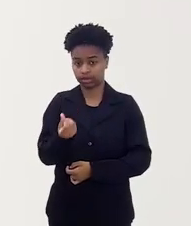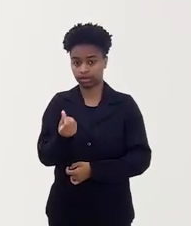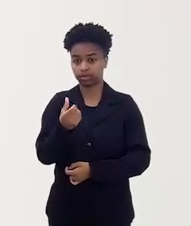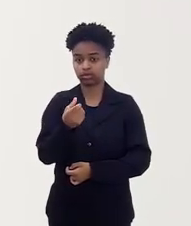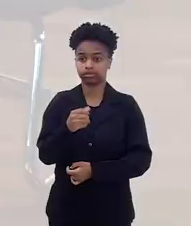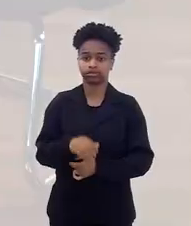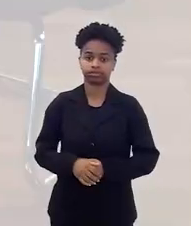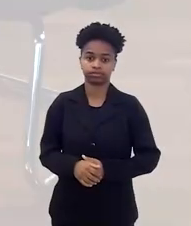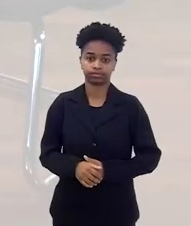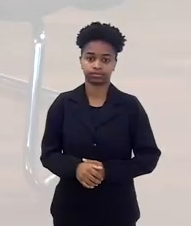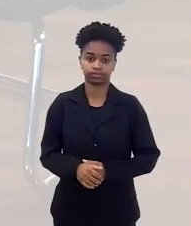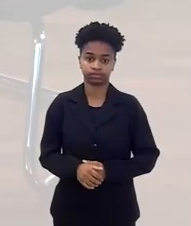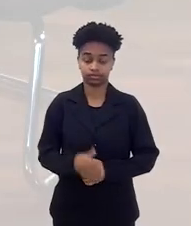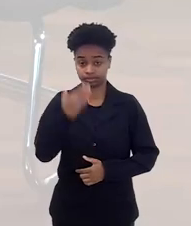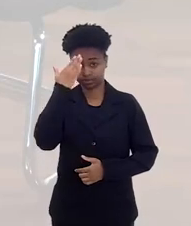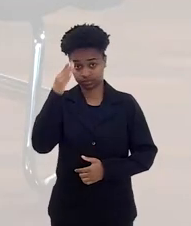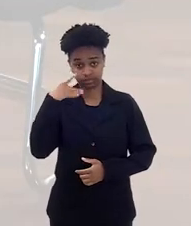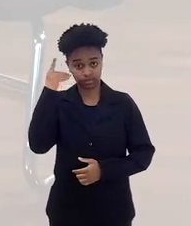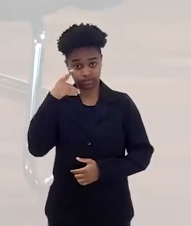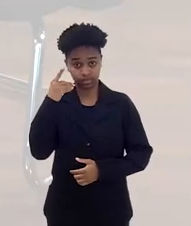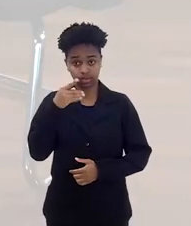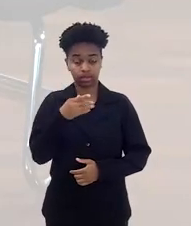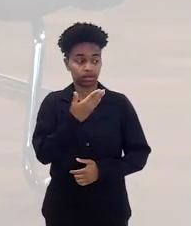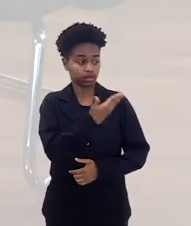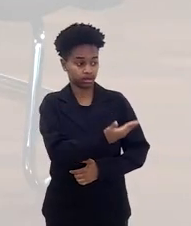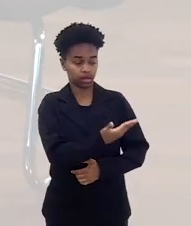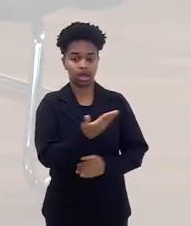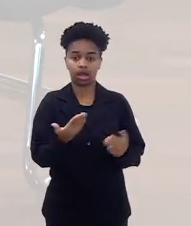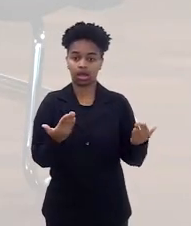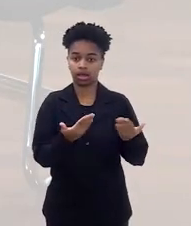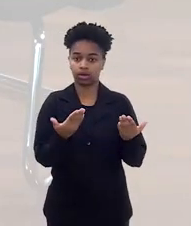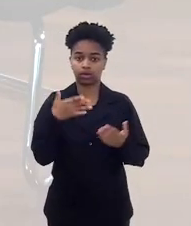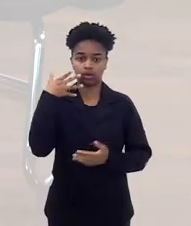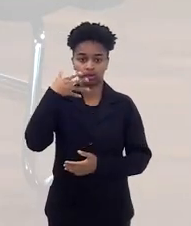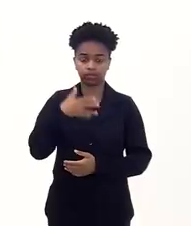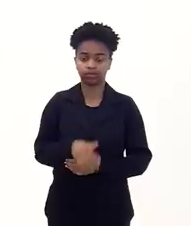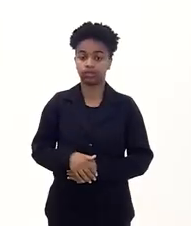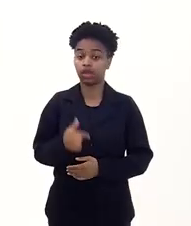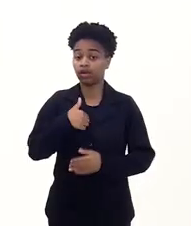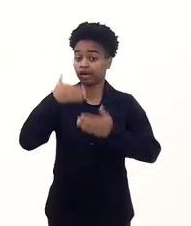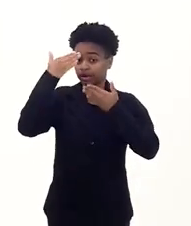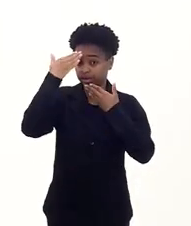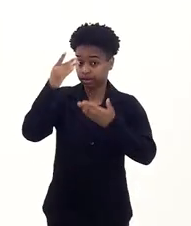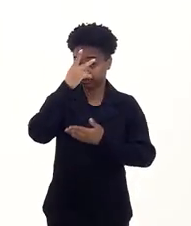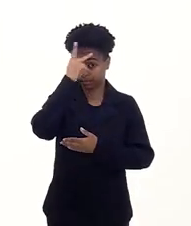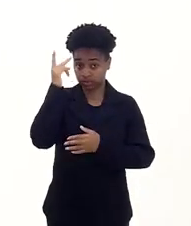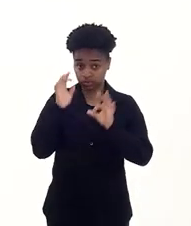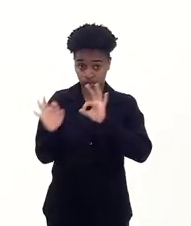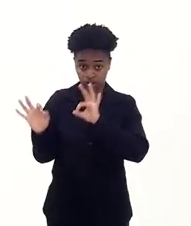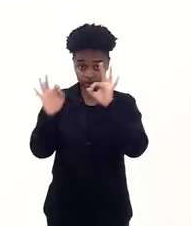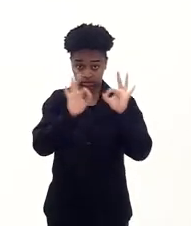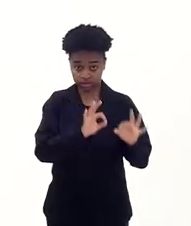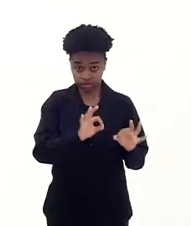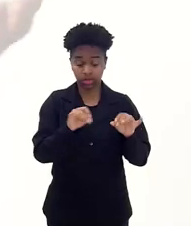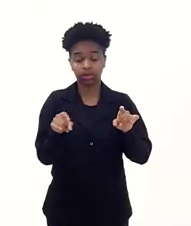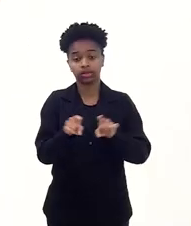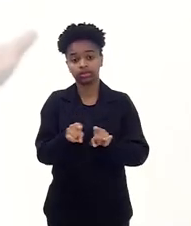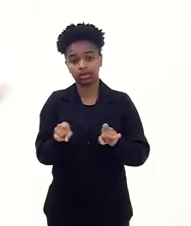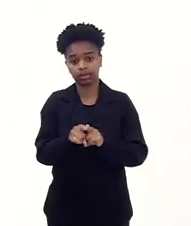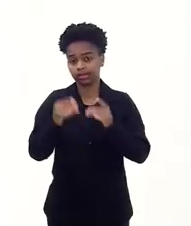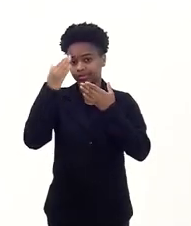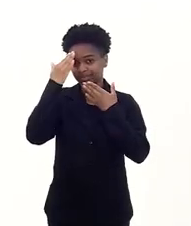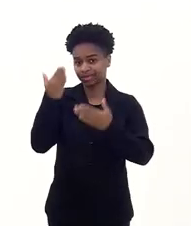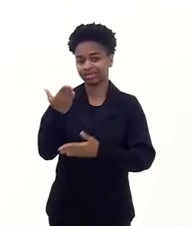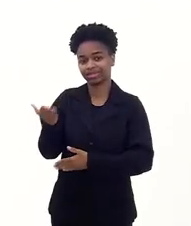-3596. Muito obrigado, deputada. Doutora Tuani, suas considerações finais? Quero agradecer às pessoas que estão nos ouvindo, agradecer